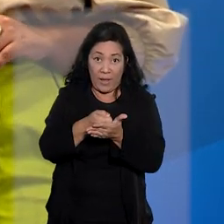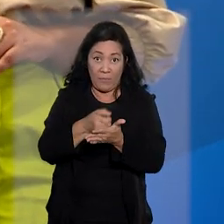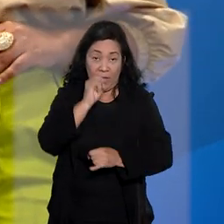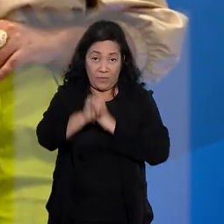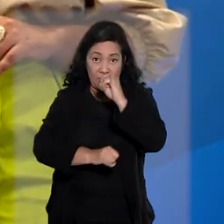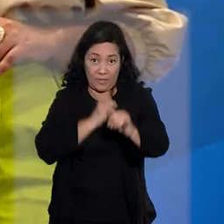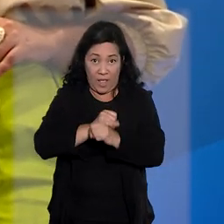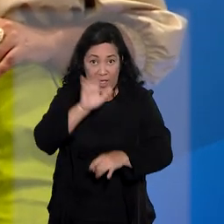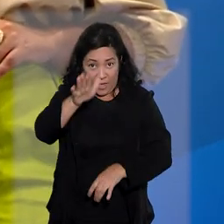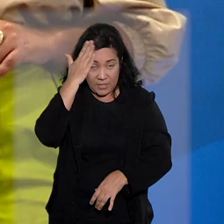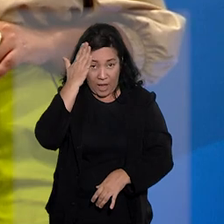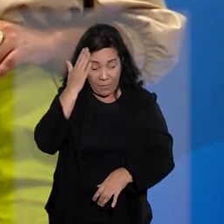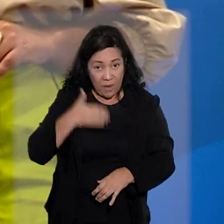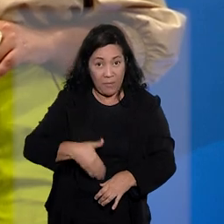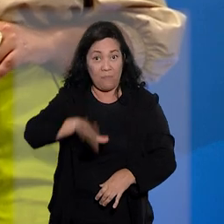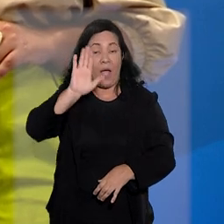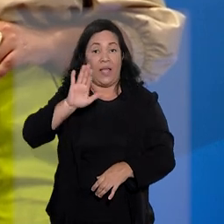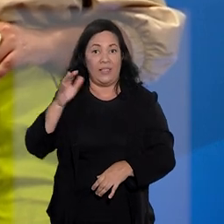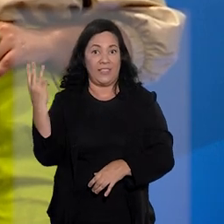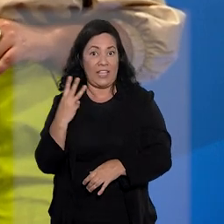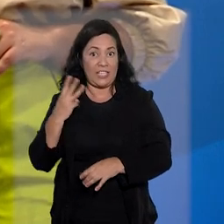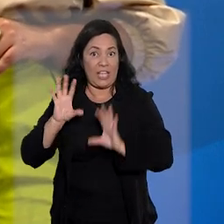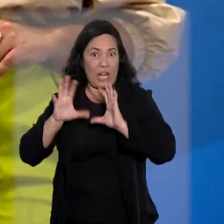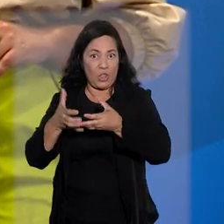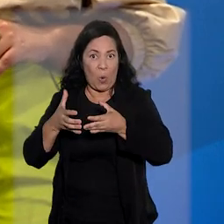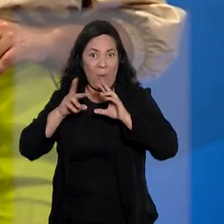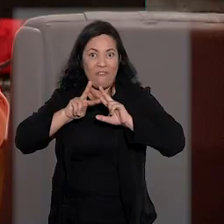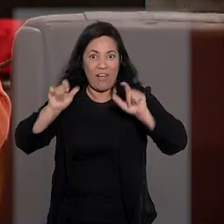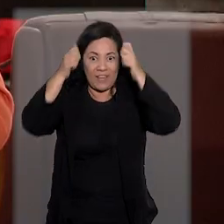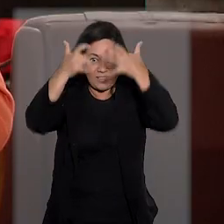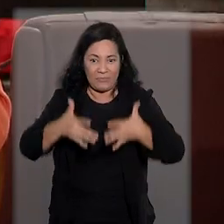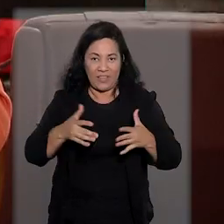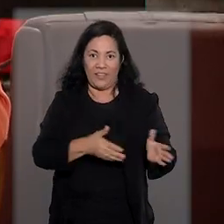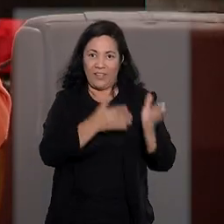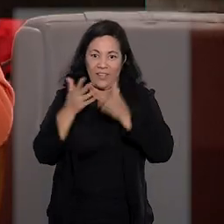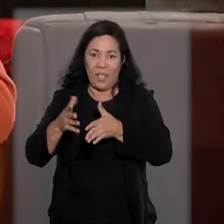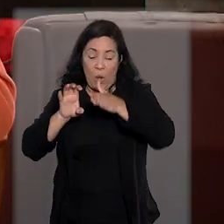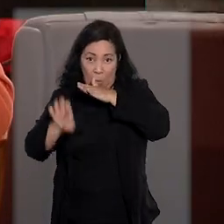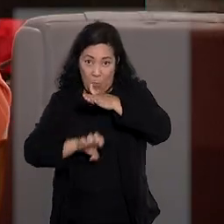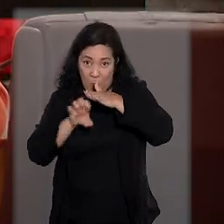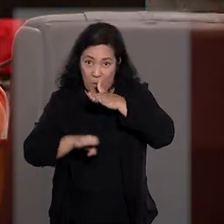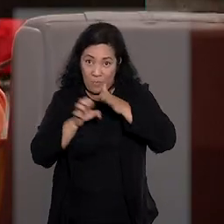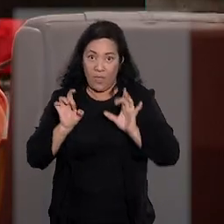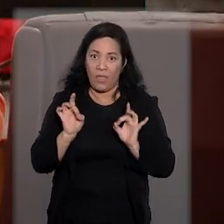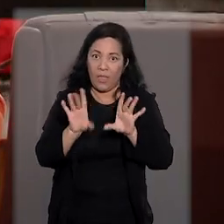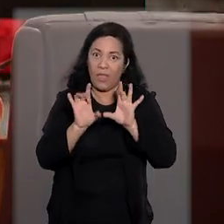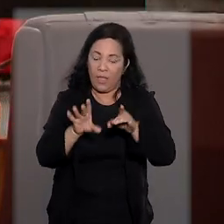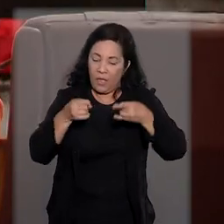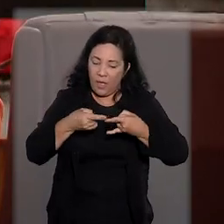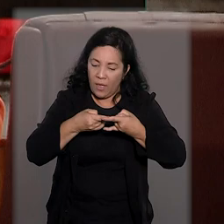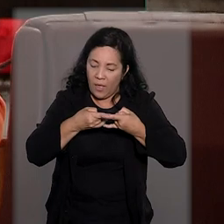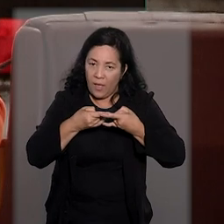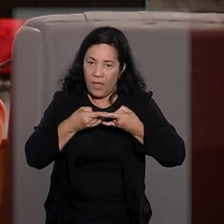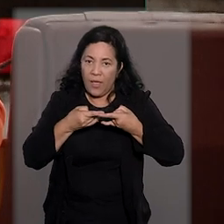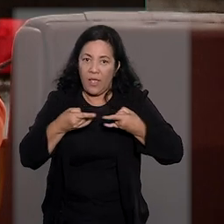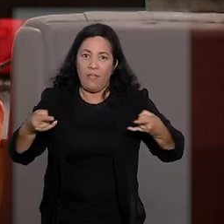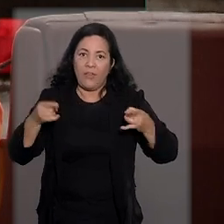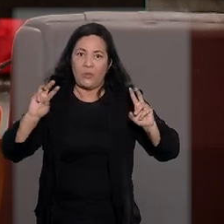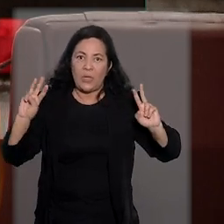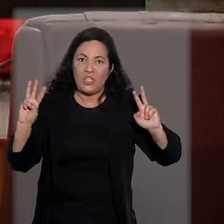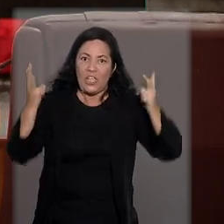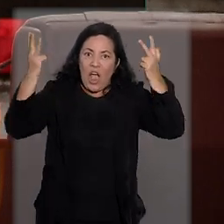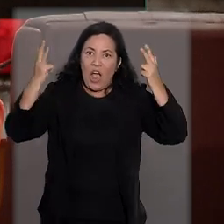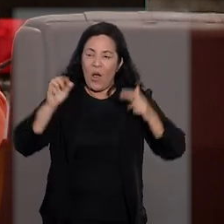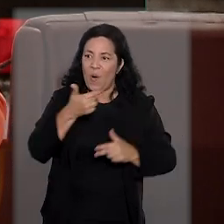Saiba mais sobre o entendimento firmado pela terceira turma. Uma empresa vendedora de ingressos eletrônicos